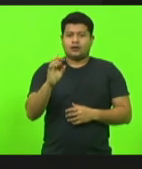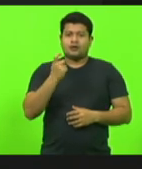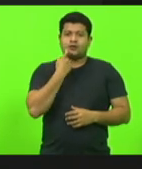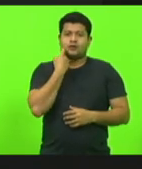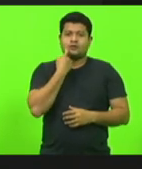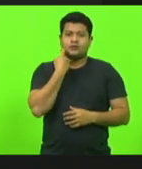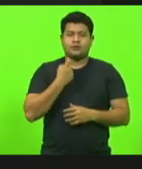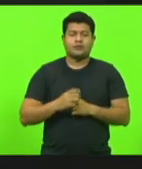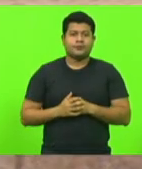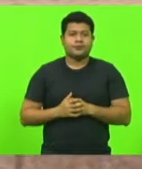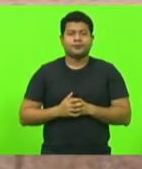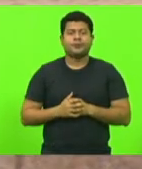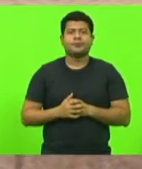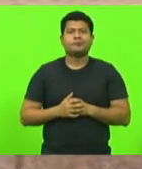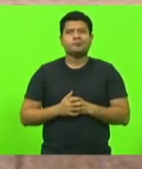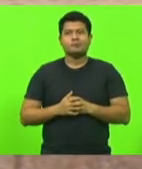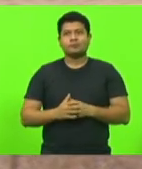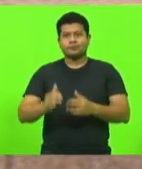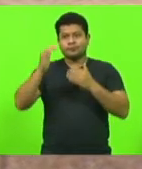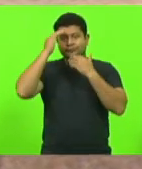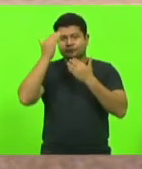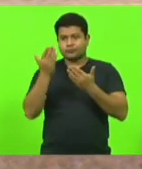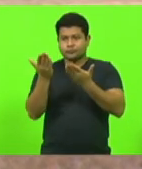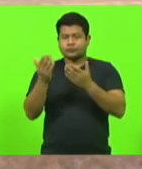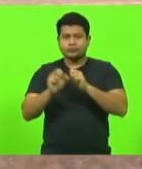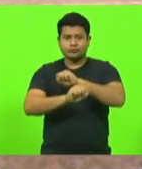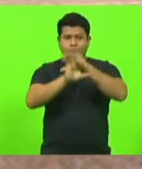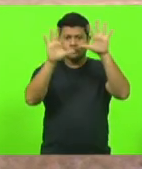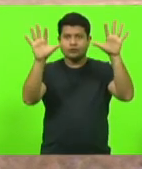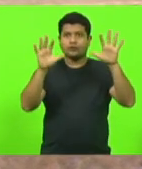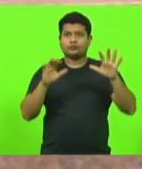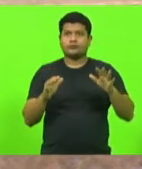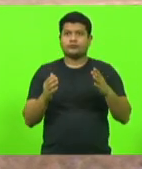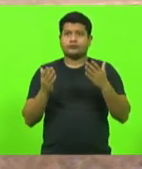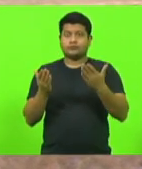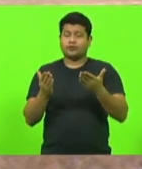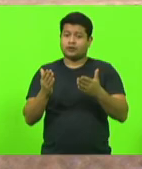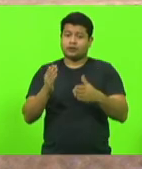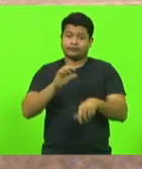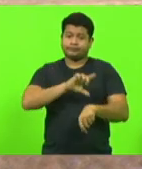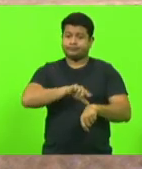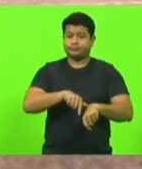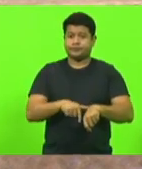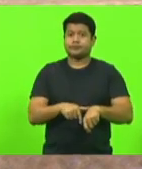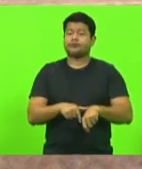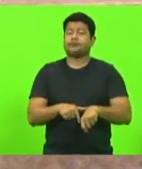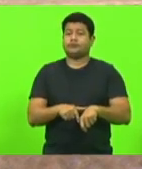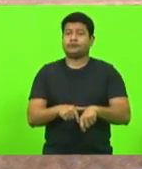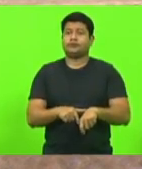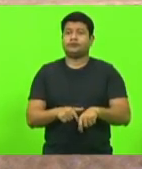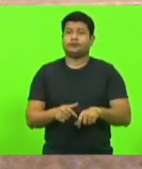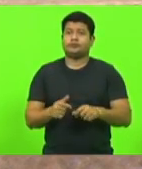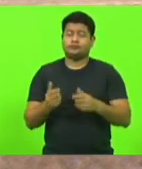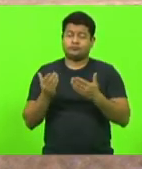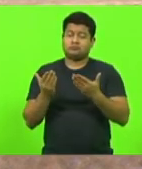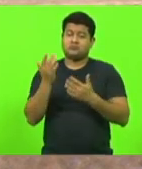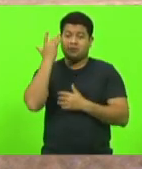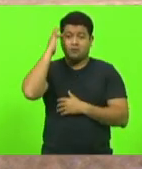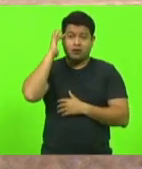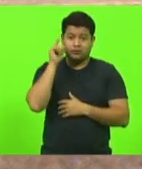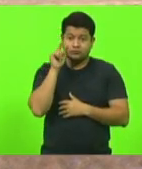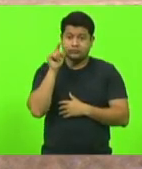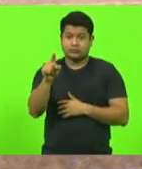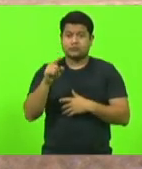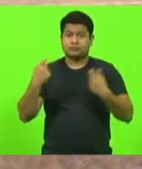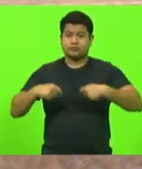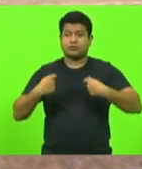Eu agradeço o esclarecimento, deputado, mesmo que tardiu no meu ponto de vista, acho que você deveria